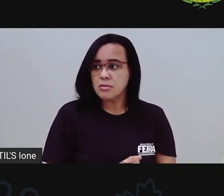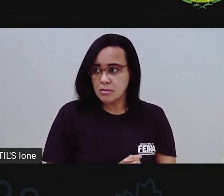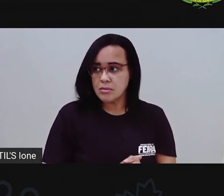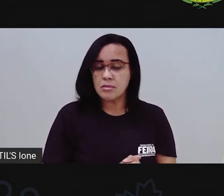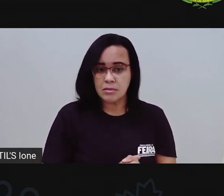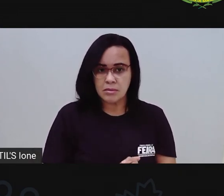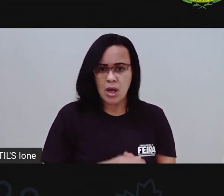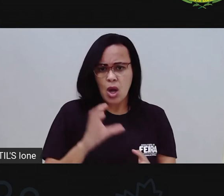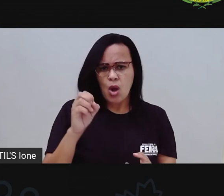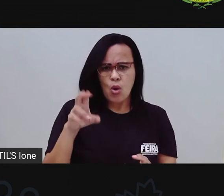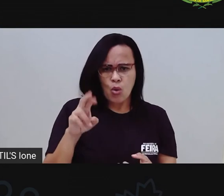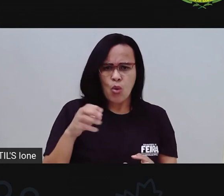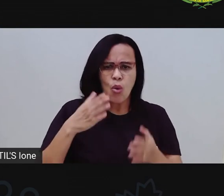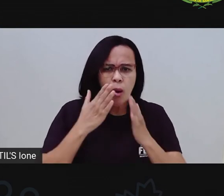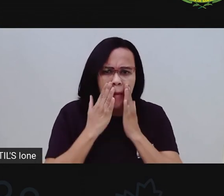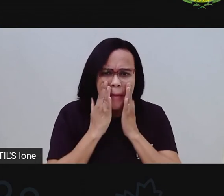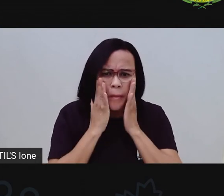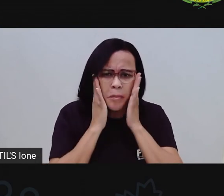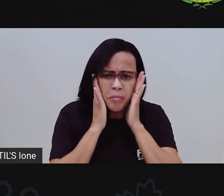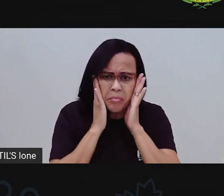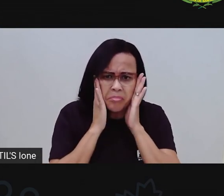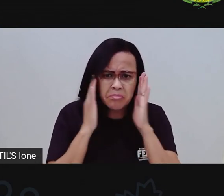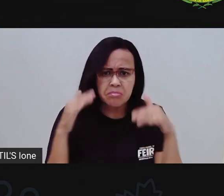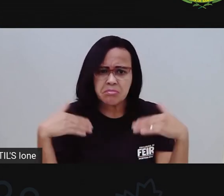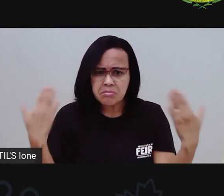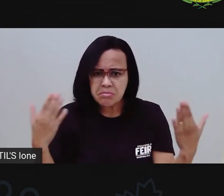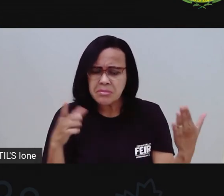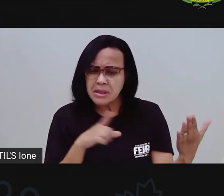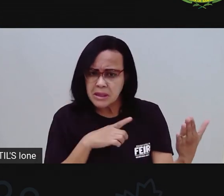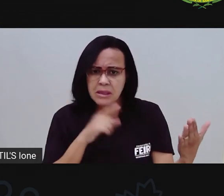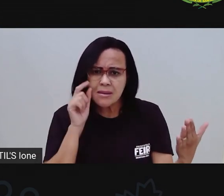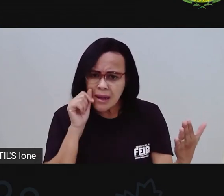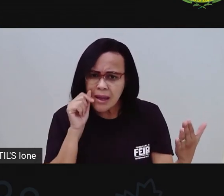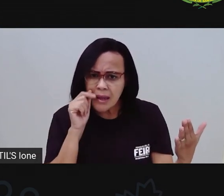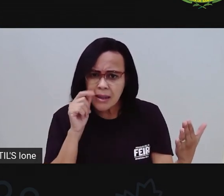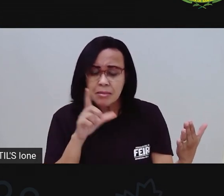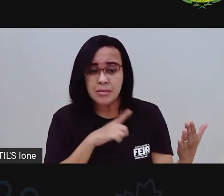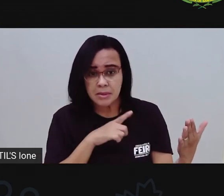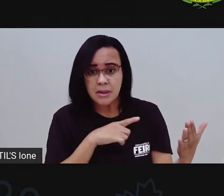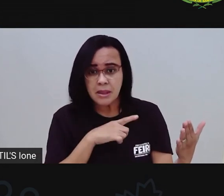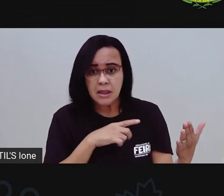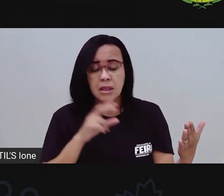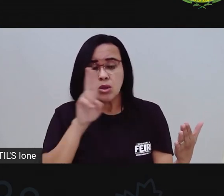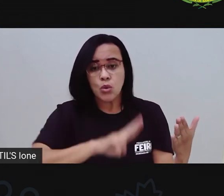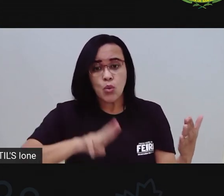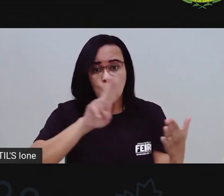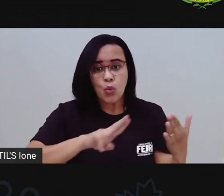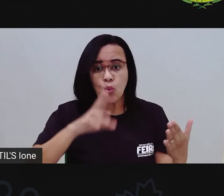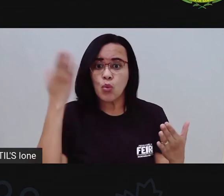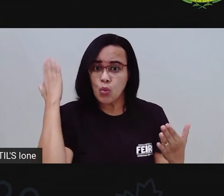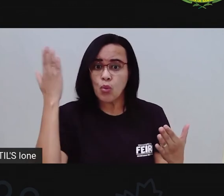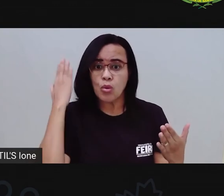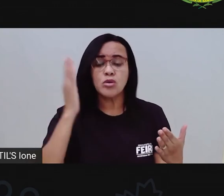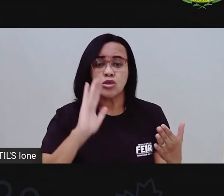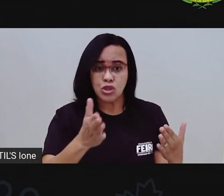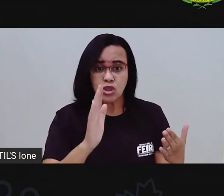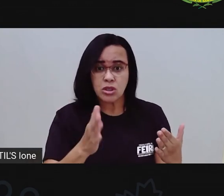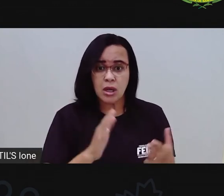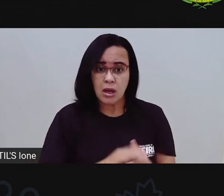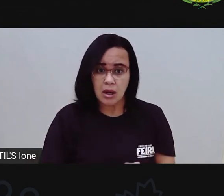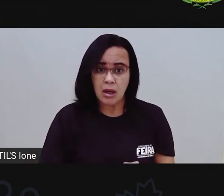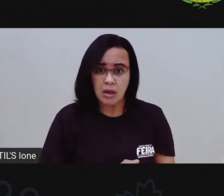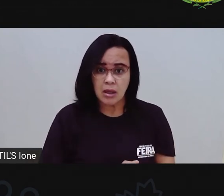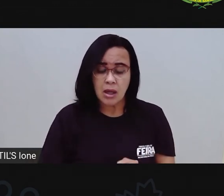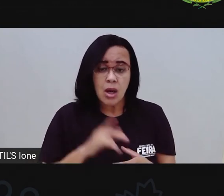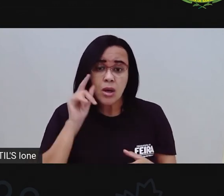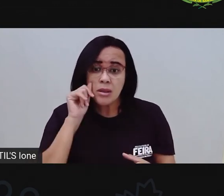Lápis cor de pele. Então, a gente tinha um lápis, não sei se vocês ainda utilizam aí essa expressão, mas a gente tinha um lápis que era rosa, por